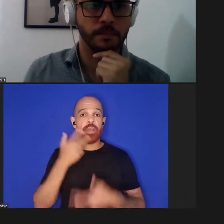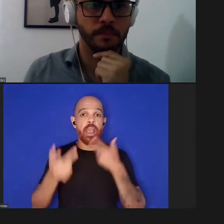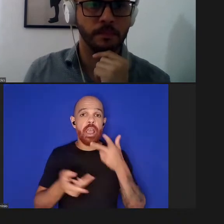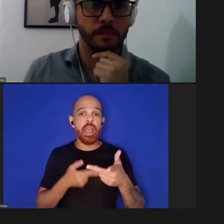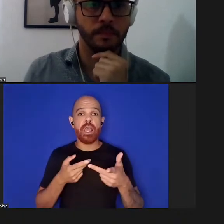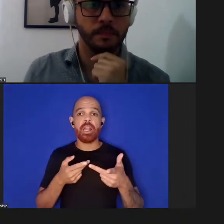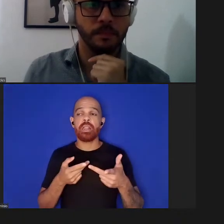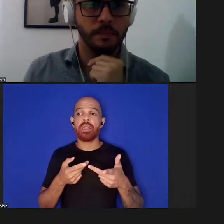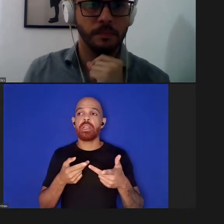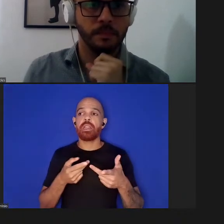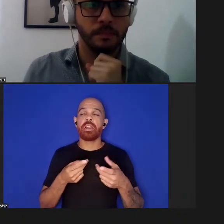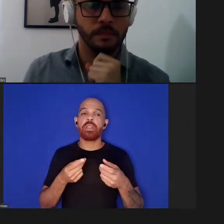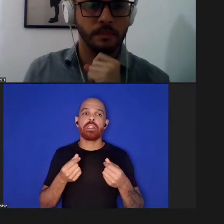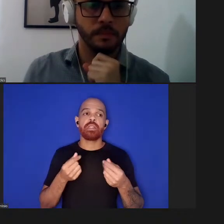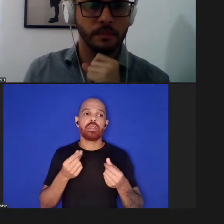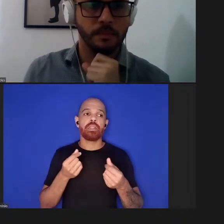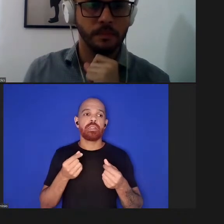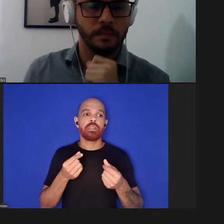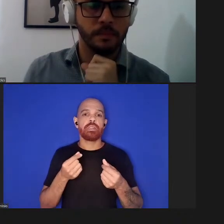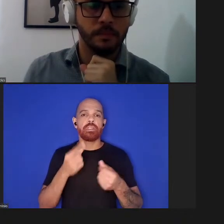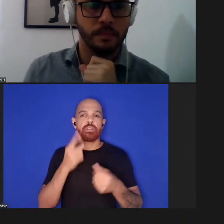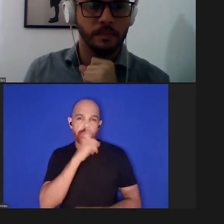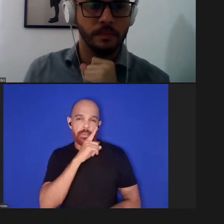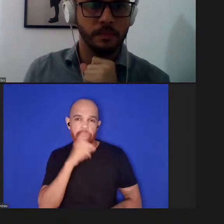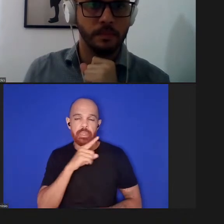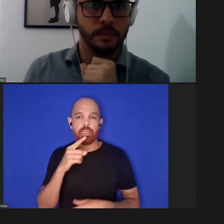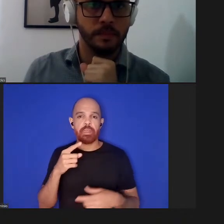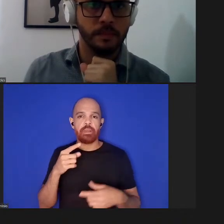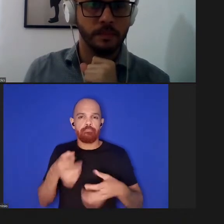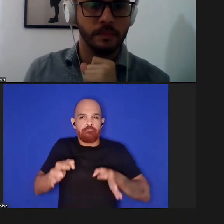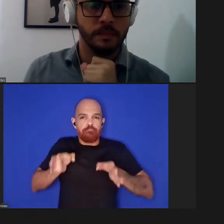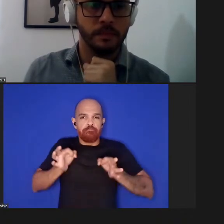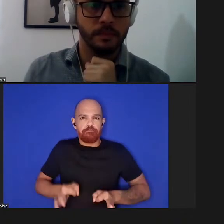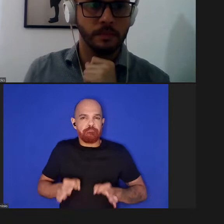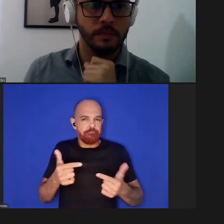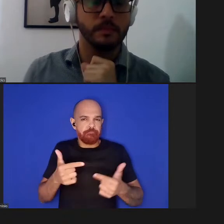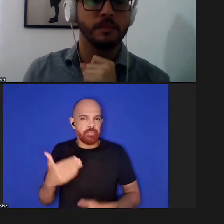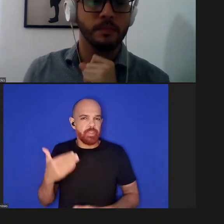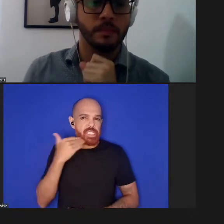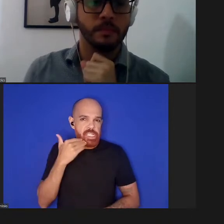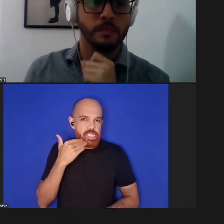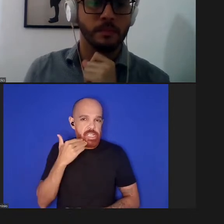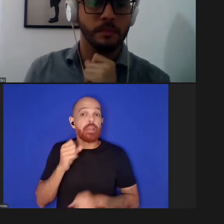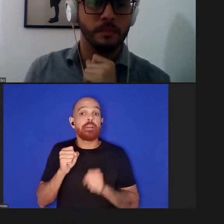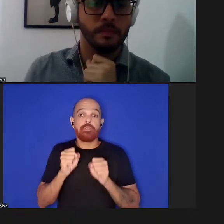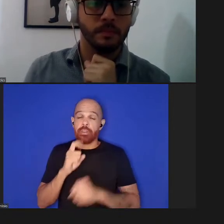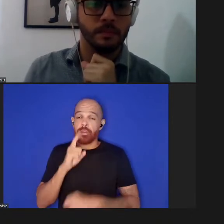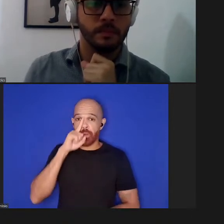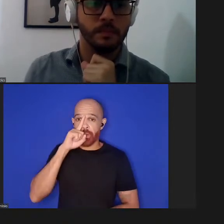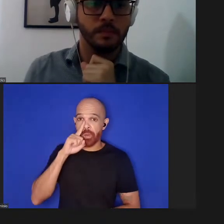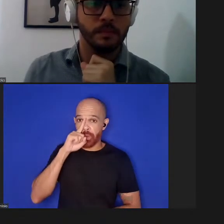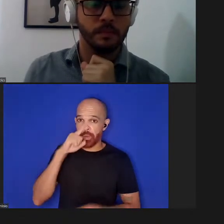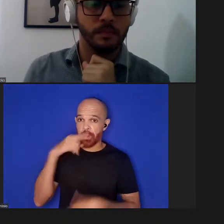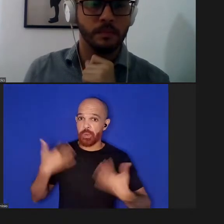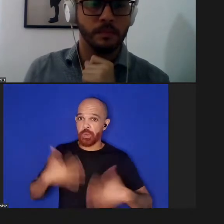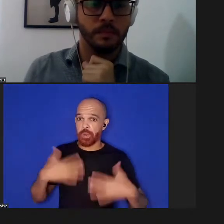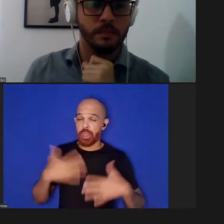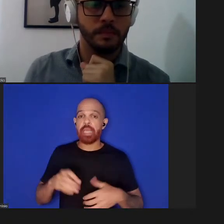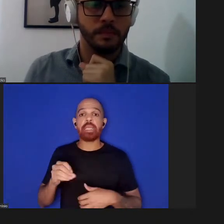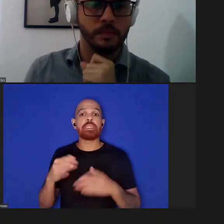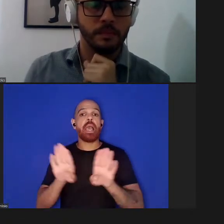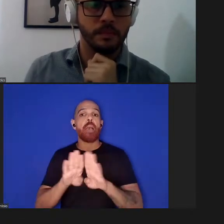que tenha uma integridade científica defeituosa estará se arriscando muito mais ao abrir